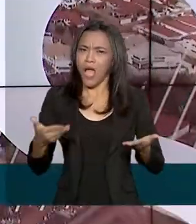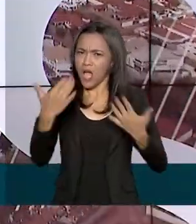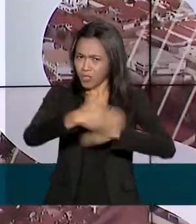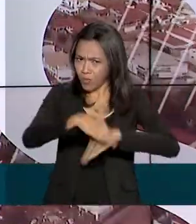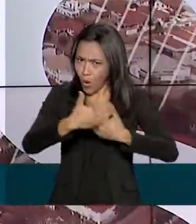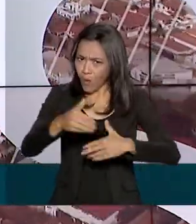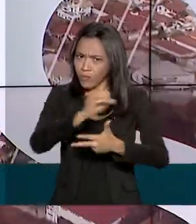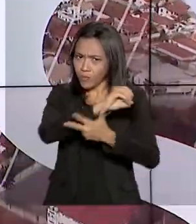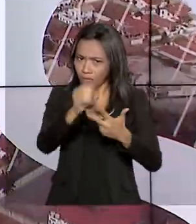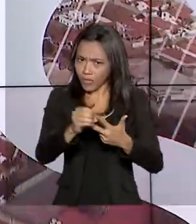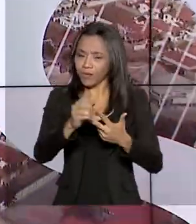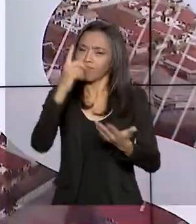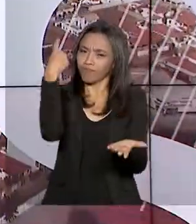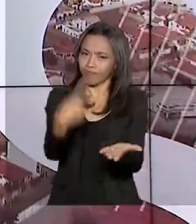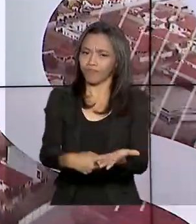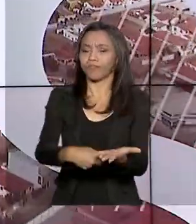Ensino Médio estão marcadas para novembro.